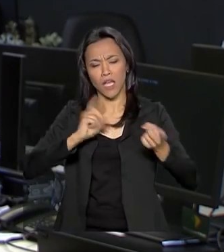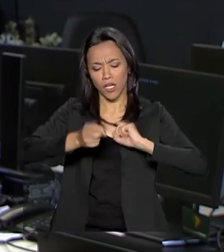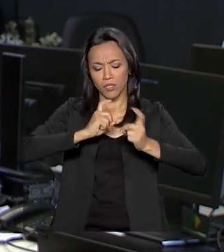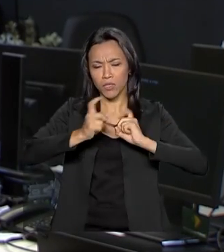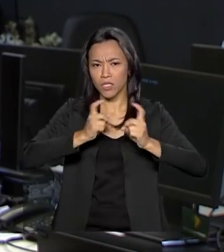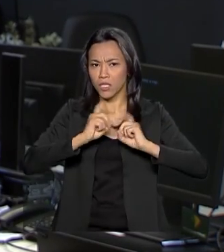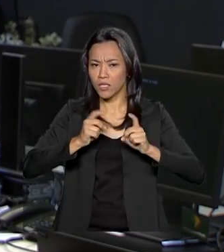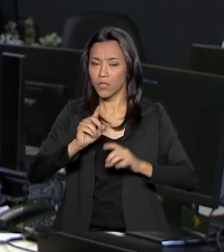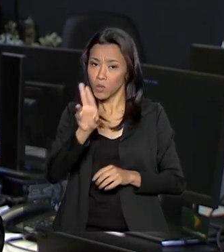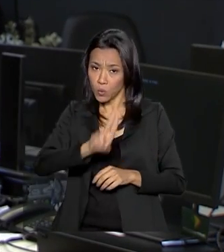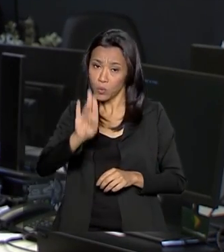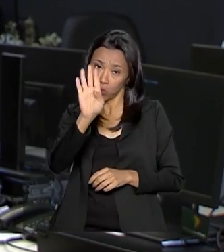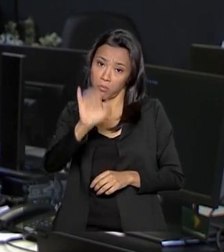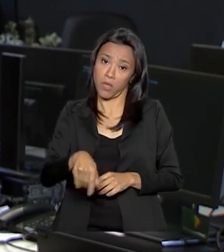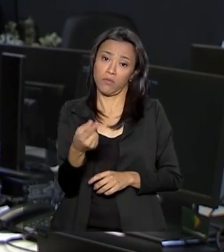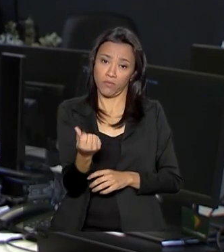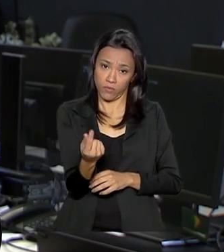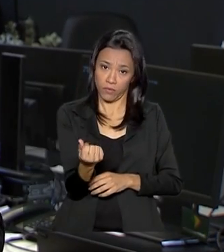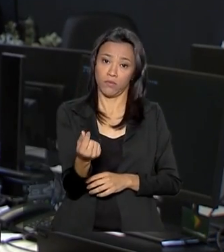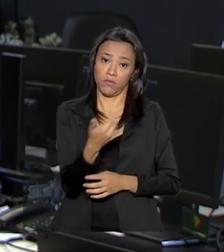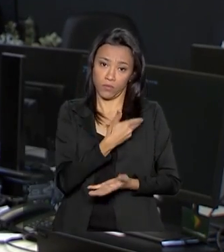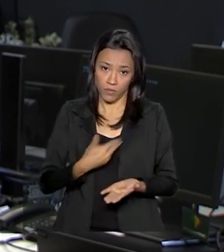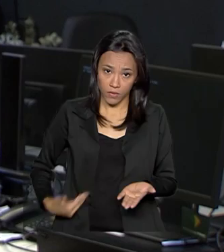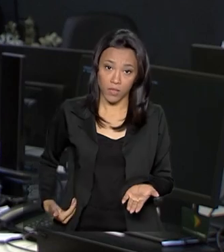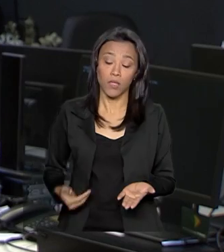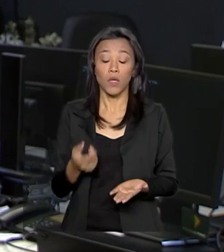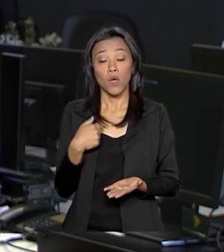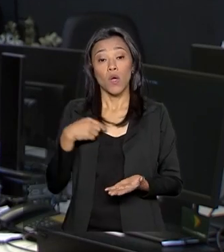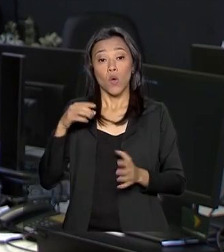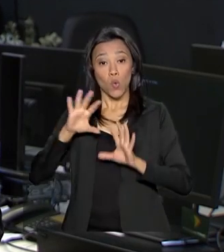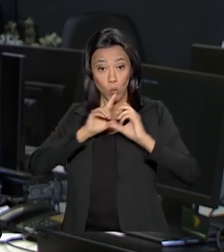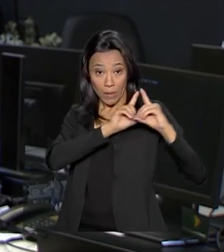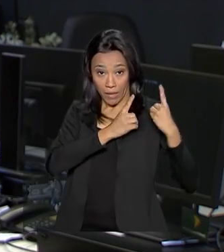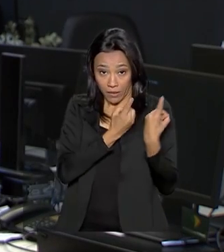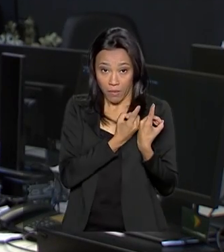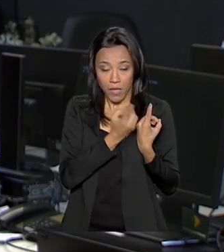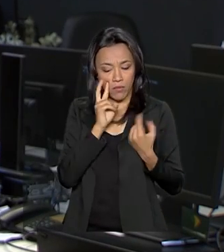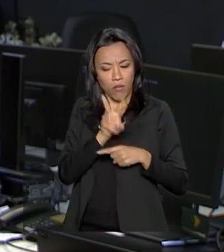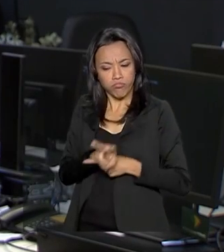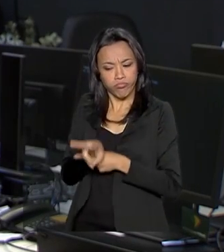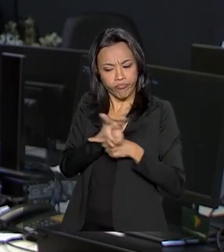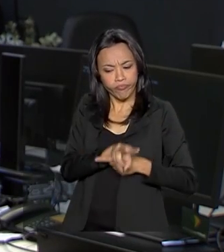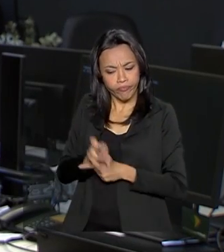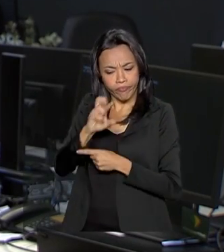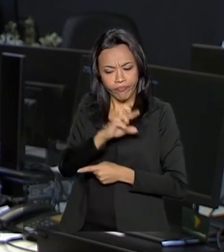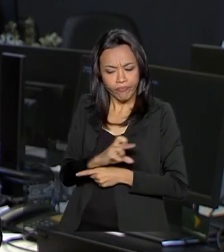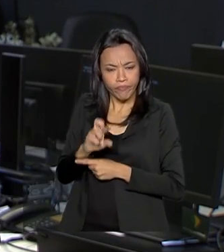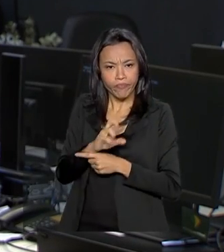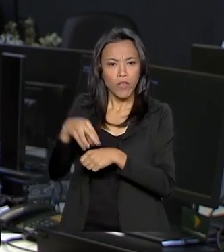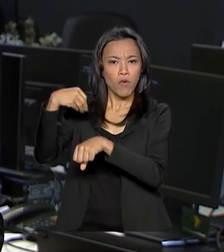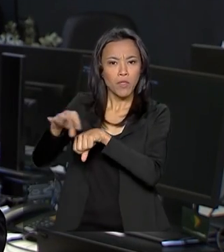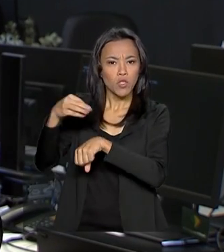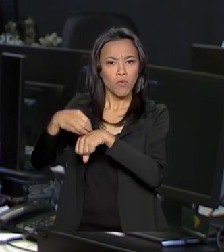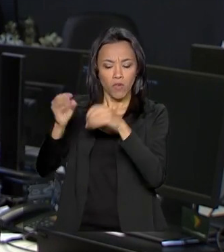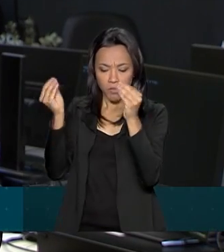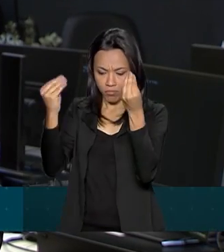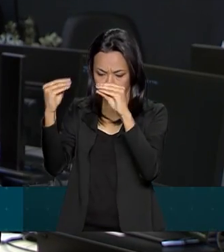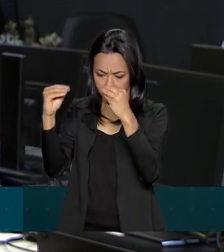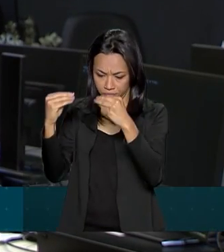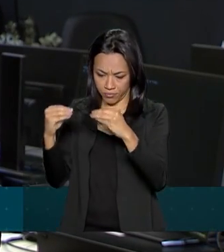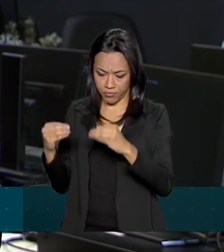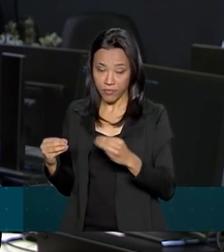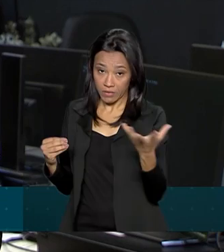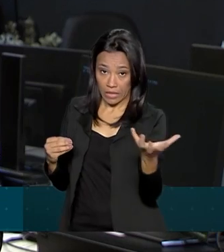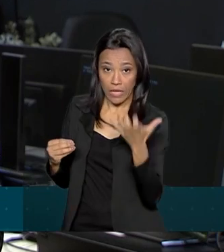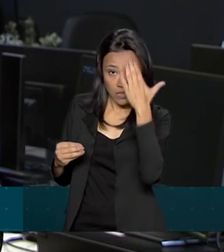dos recursos públicos. O DPEM acompanha as obras e cada etapa é publicada no site do Departamento. Quem quiser saber